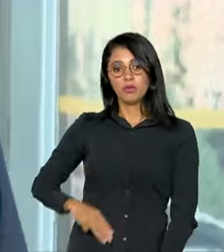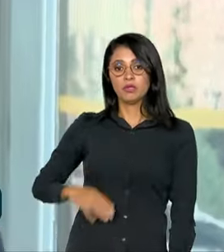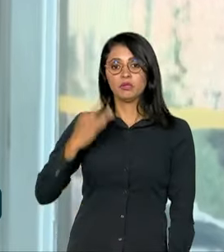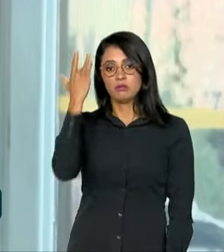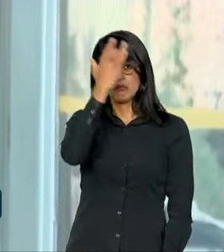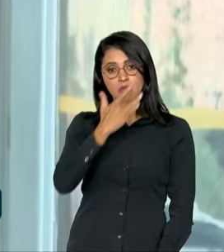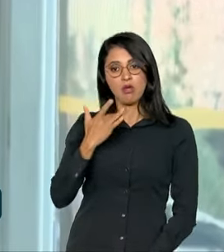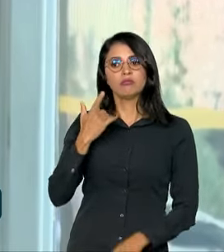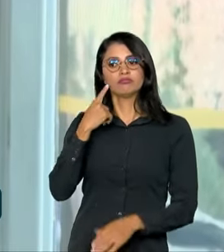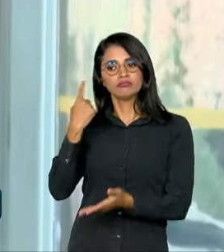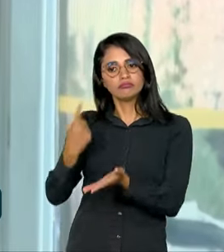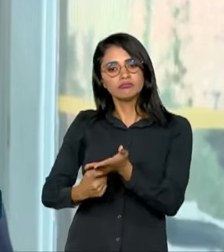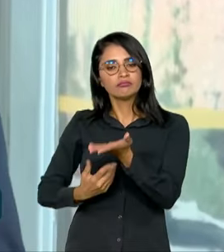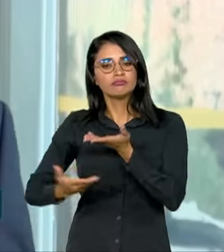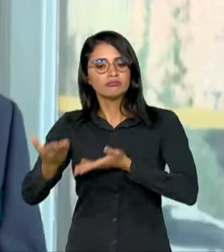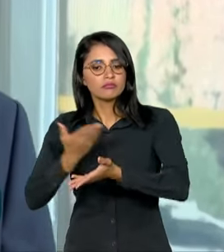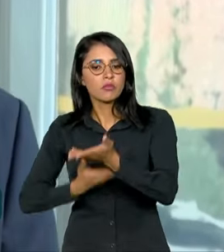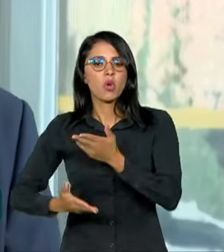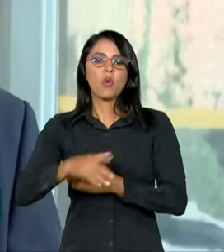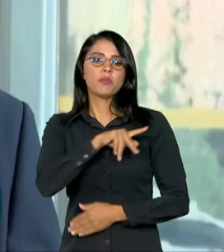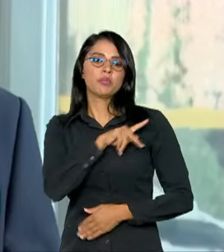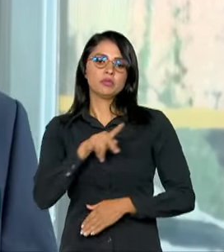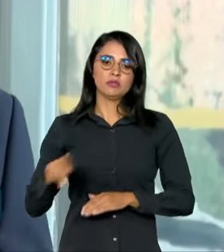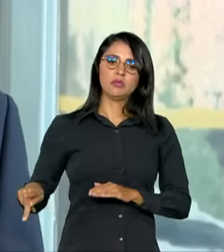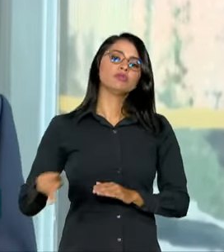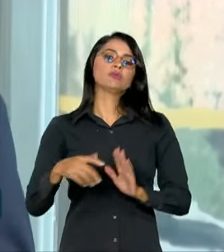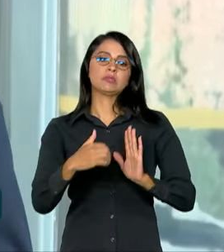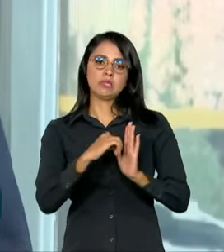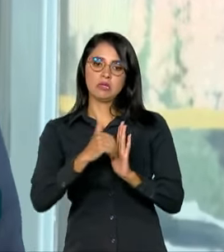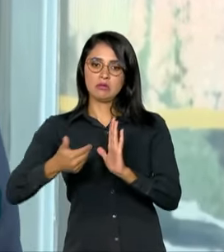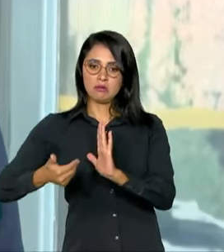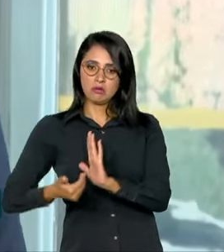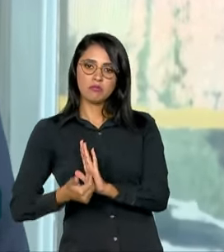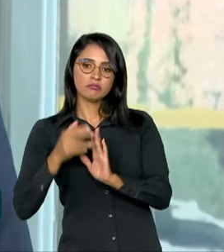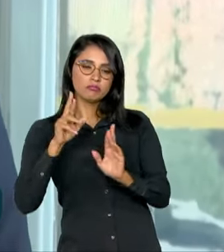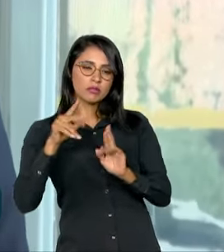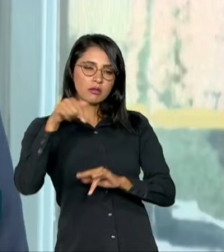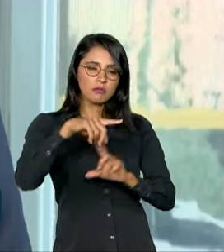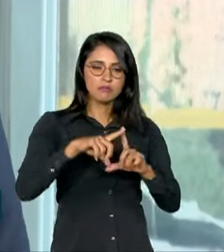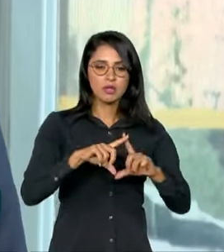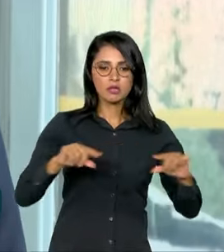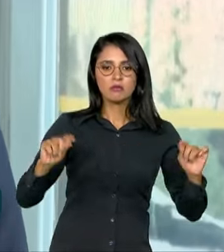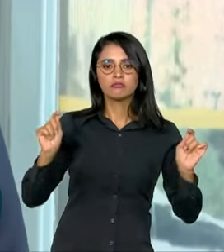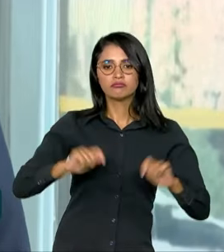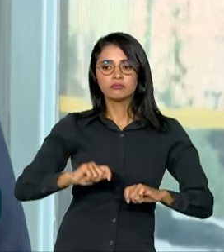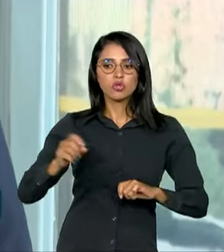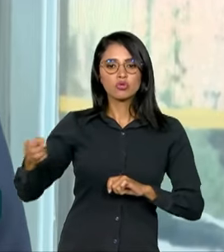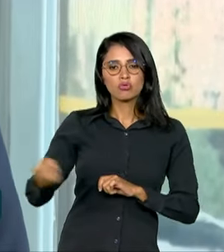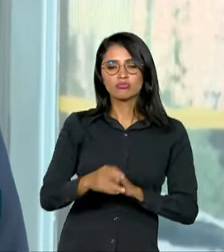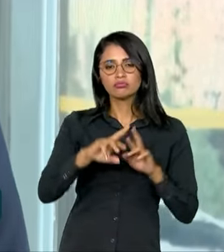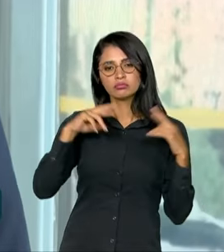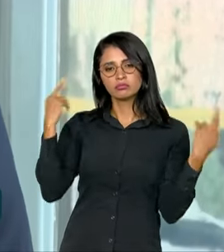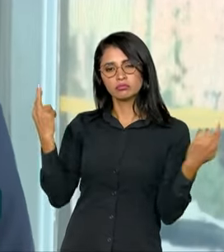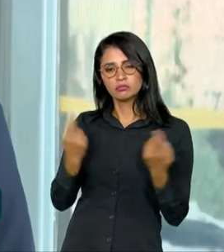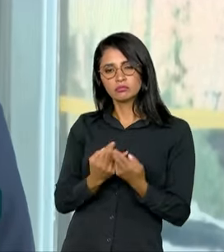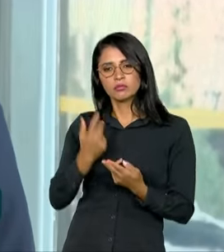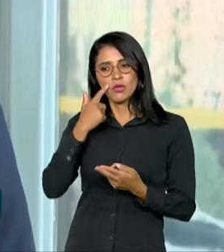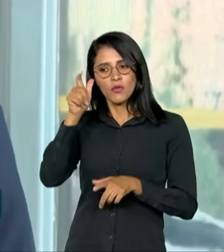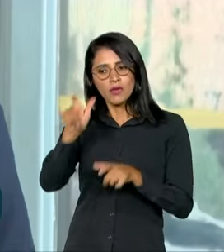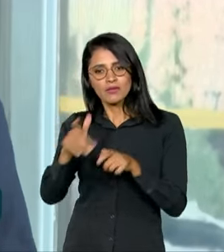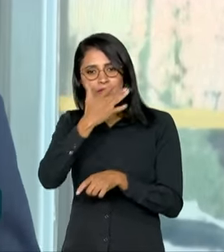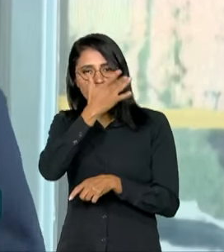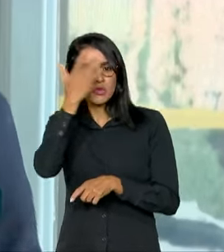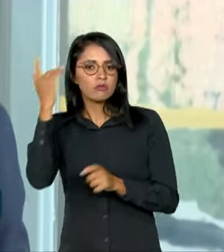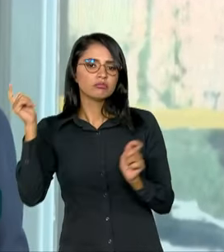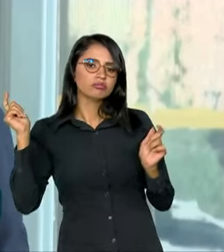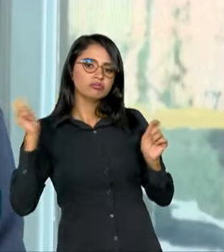do Senado, com o presidente da Câmara, expectativa, na medida que estiver em Brasília, de que possam ter novas reuniões com esses atores, para